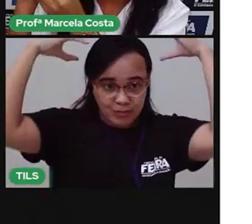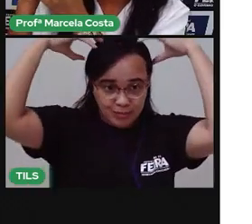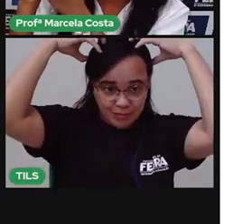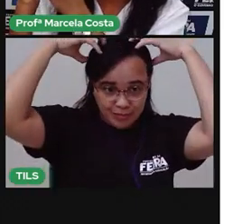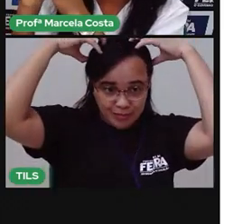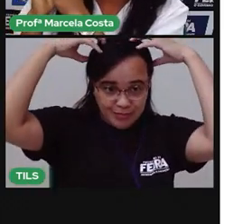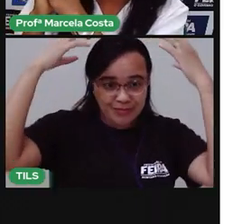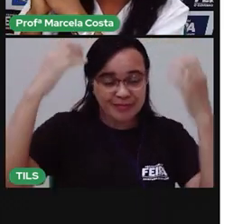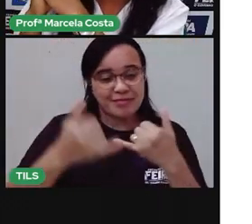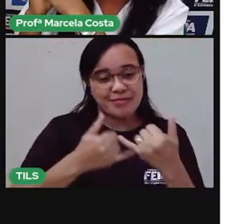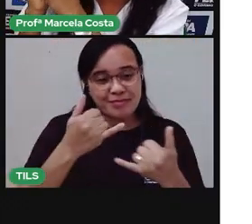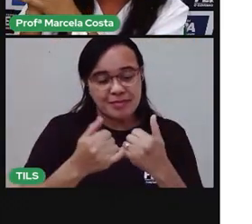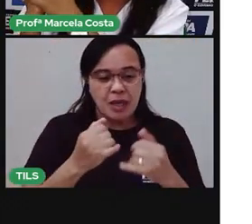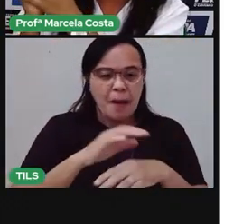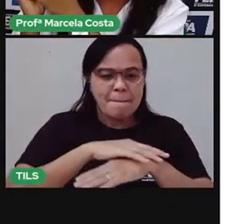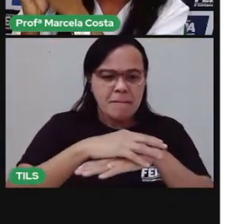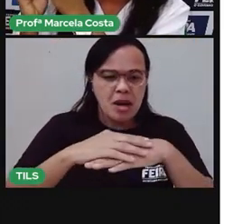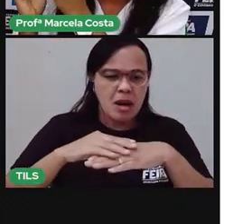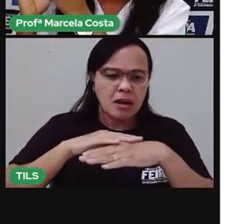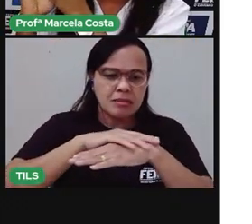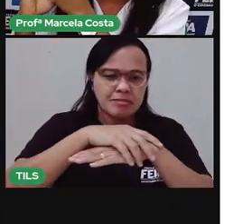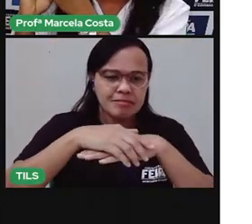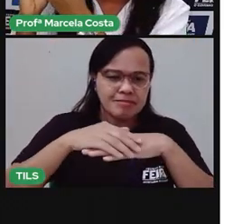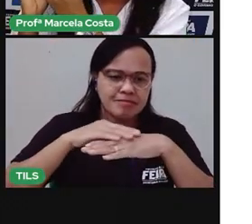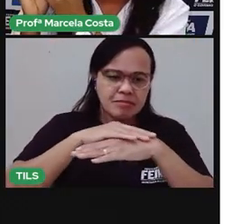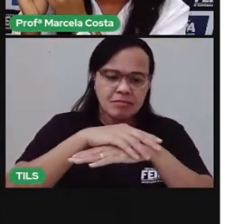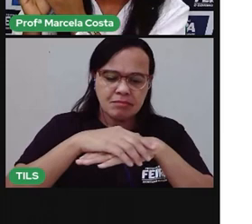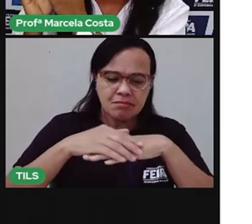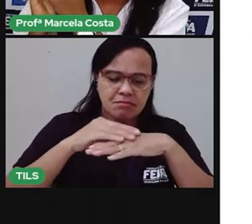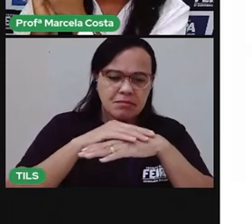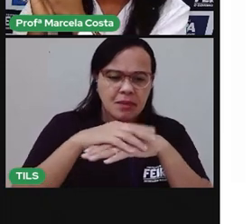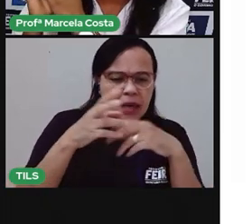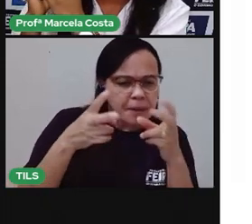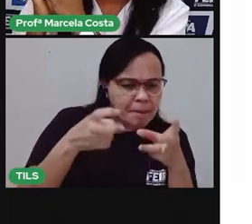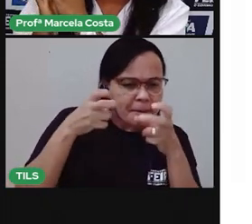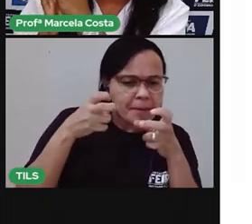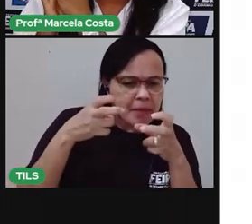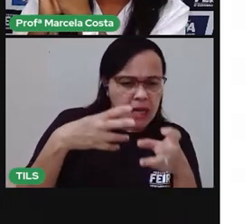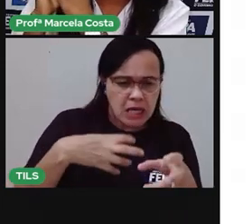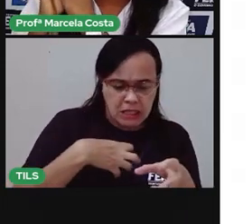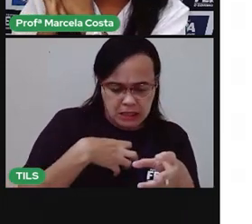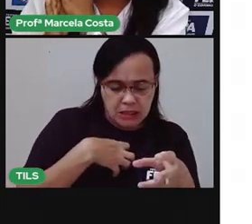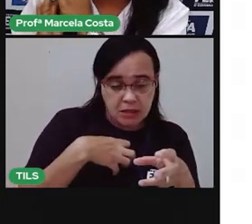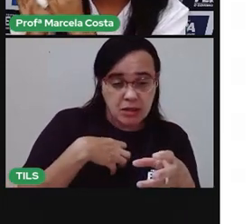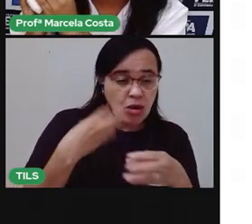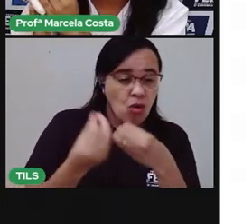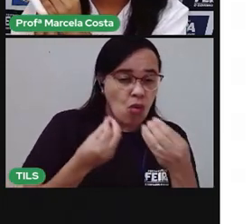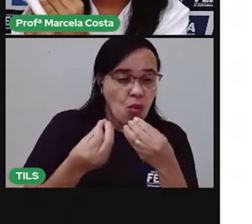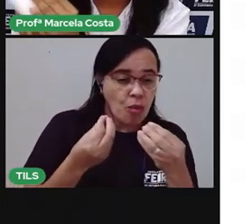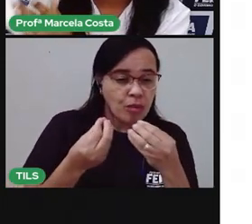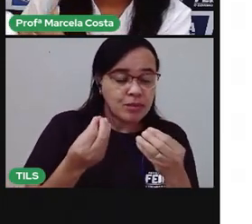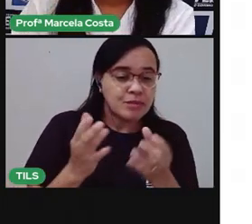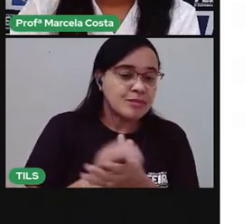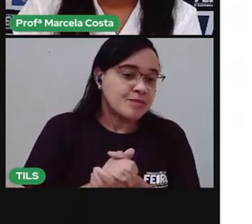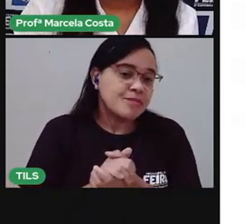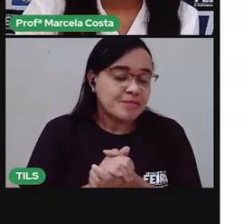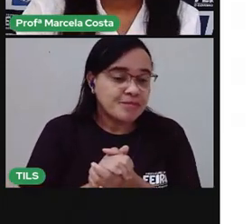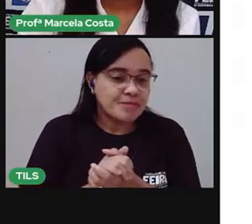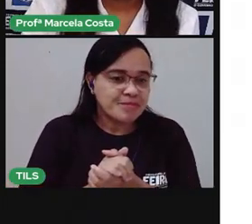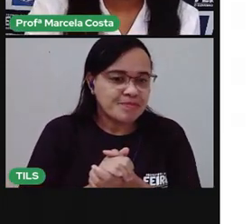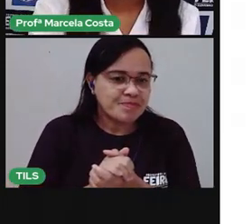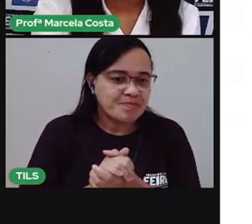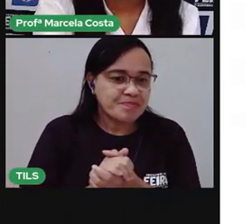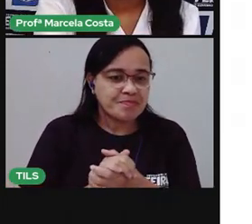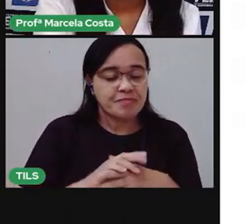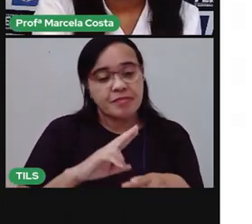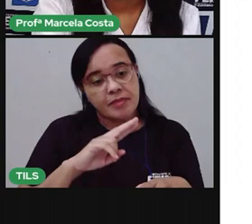também. Vá passando a mão. Sentindo. E vá percebendo. Que textura é essa? Pega